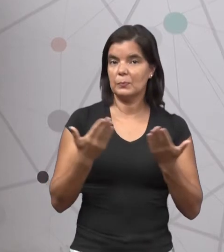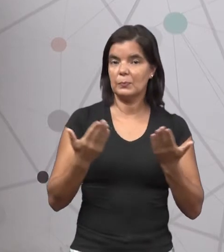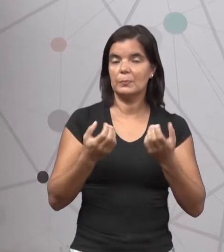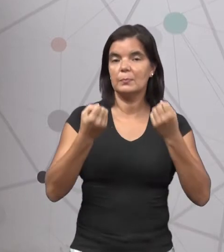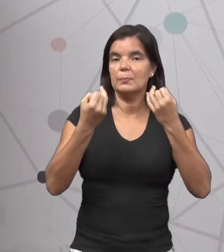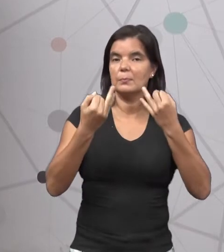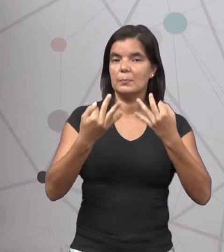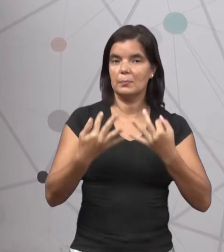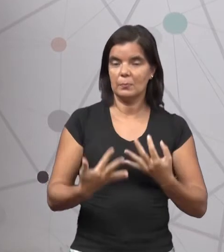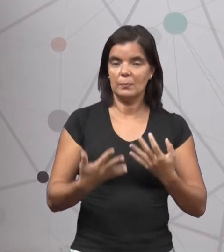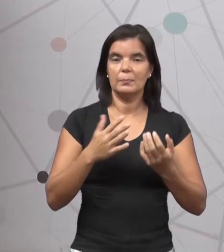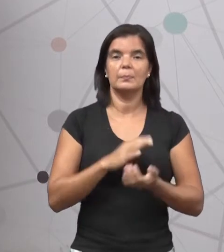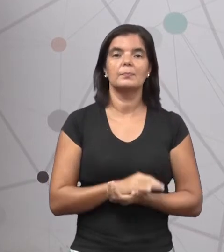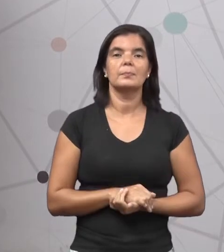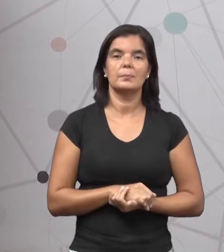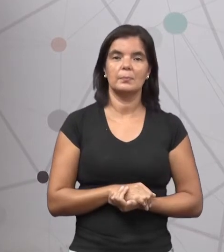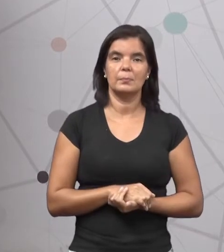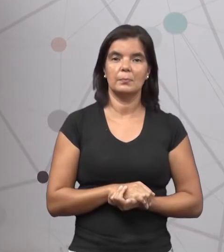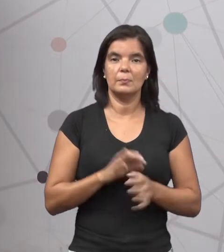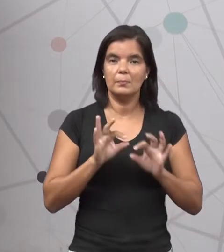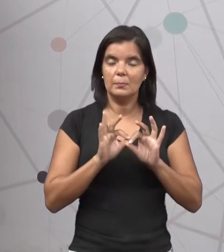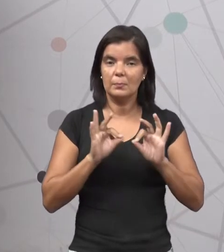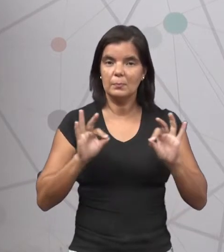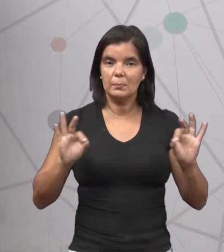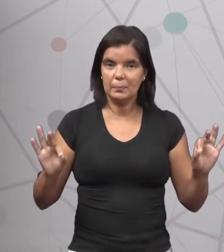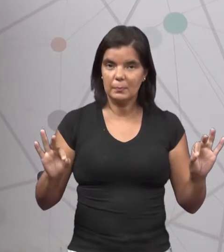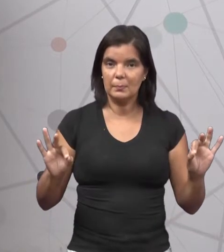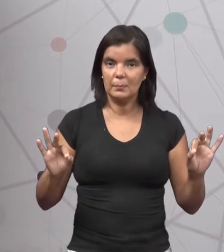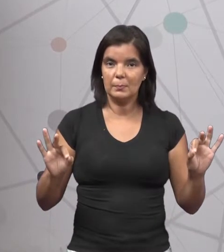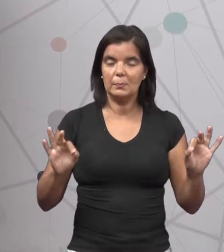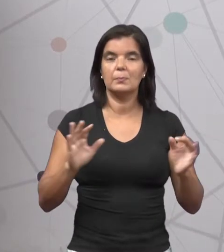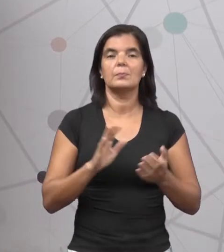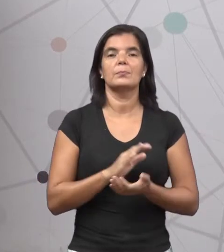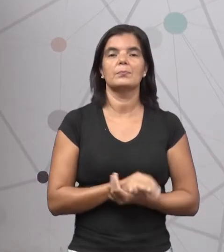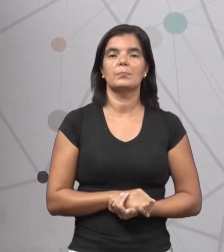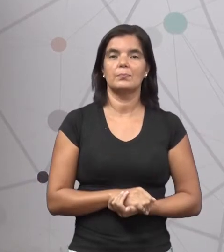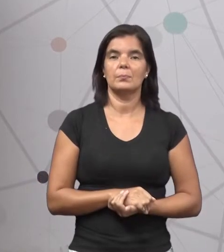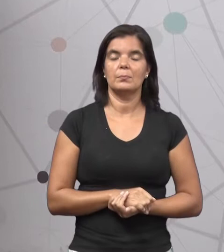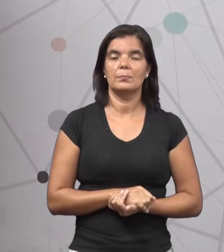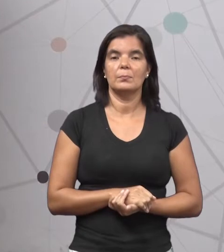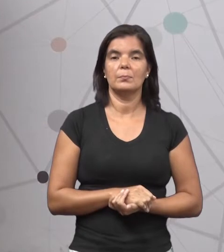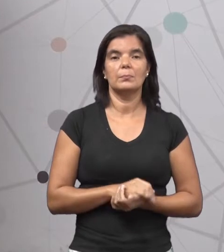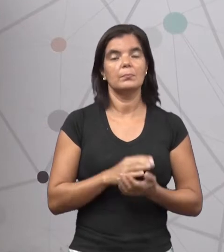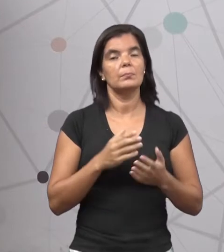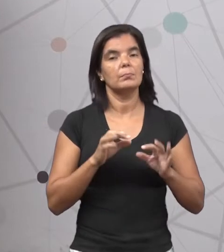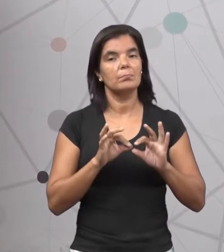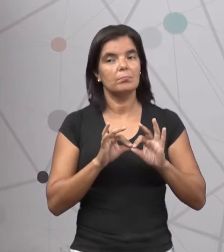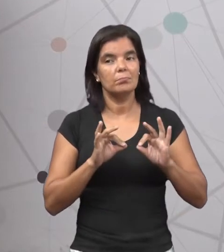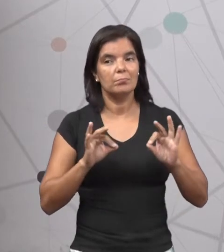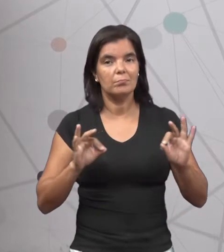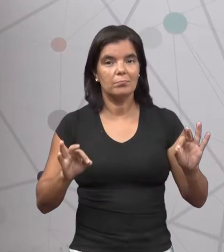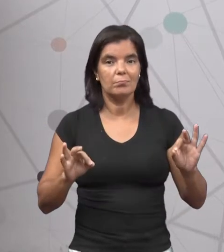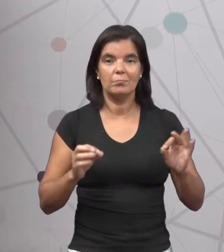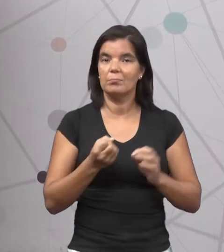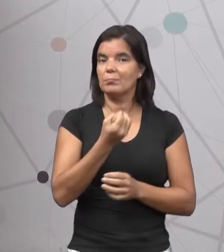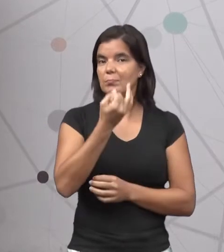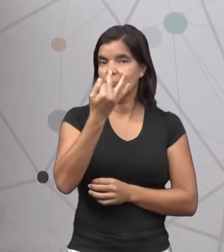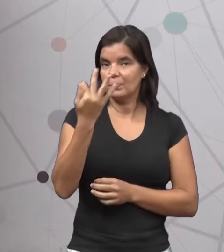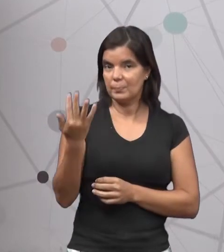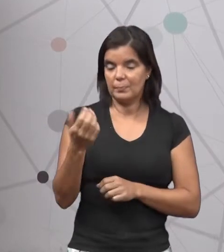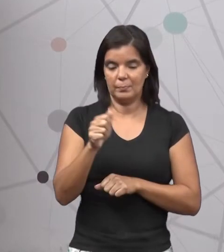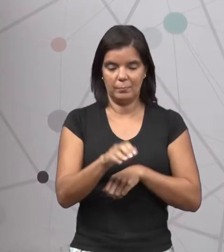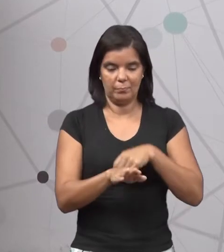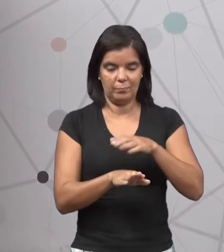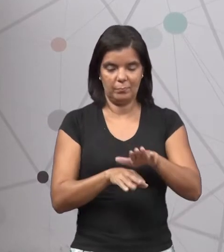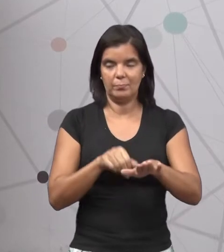falamos Sobre medidas de comprimento Medimos a quantidade de